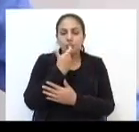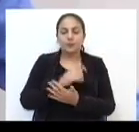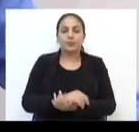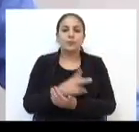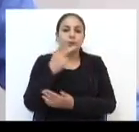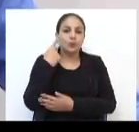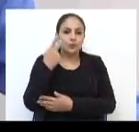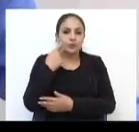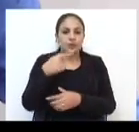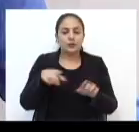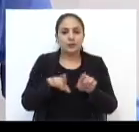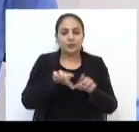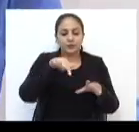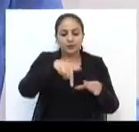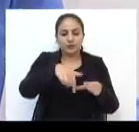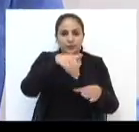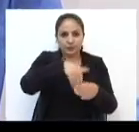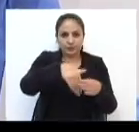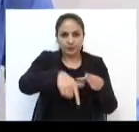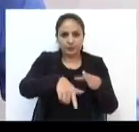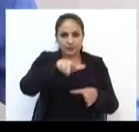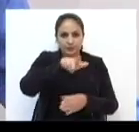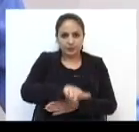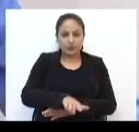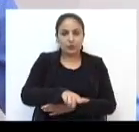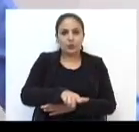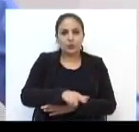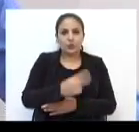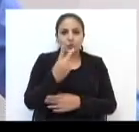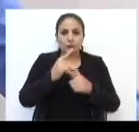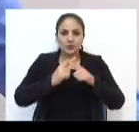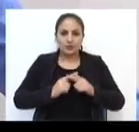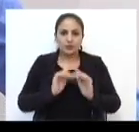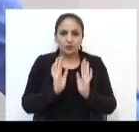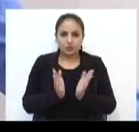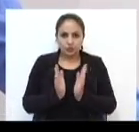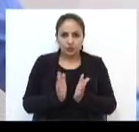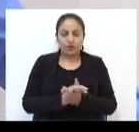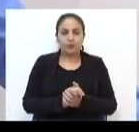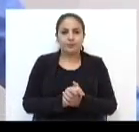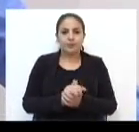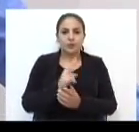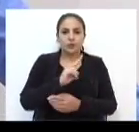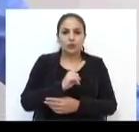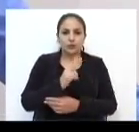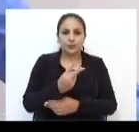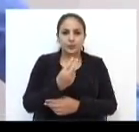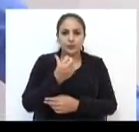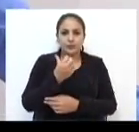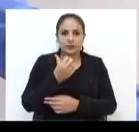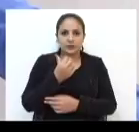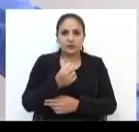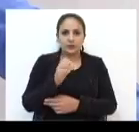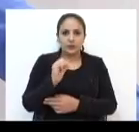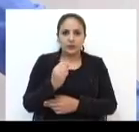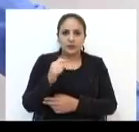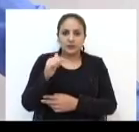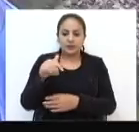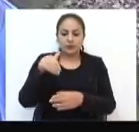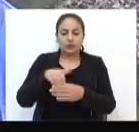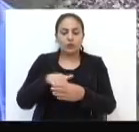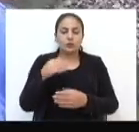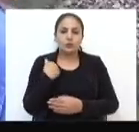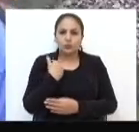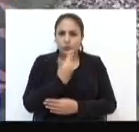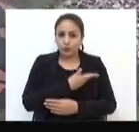O parlamentar foi reeleito pelo PSB para um segundo mandato com 2.687 votos.